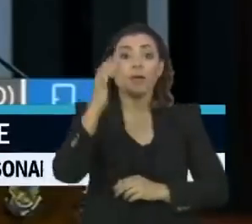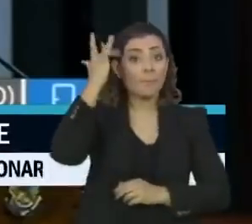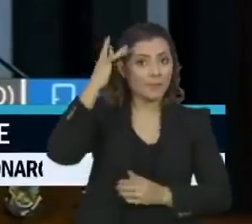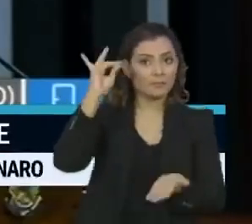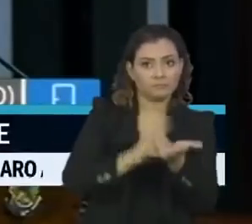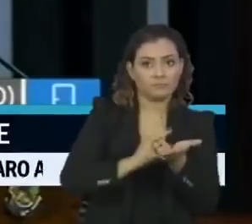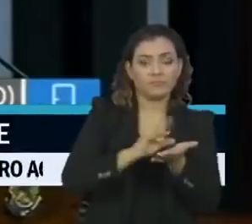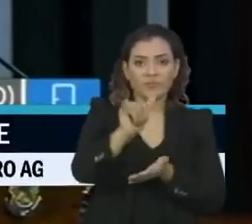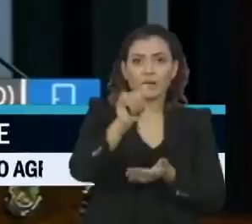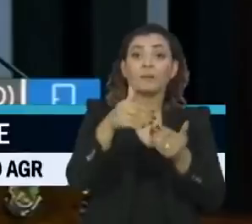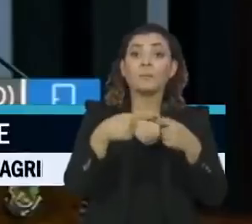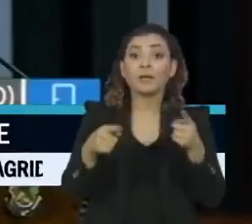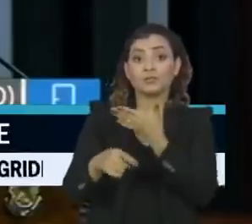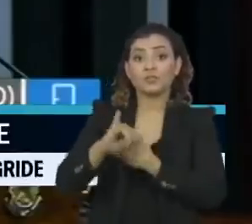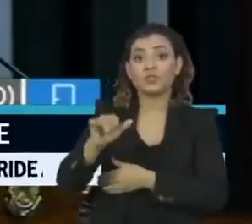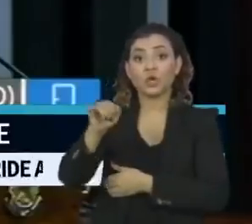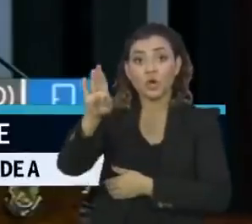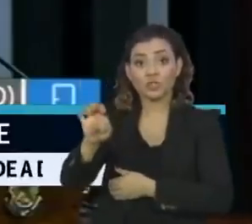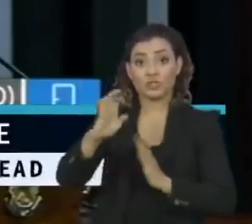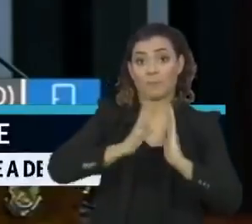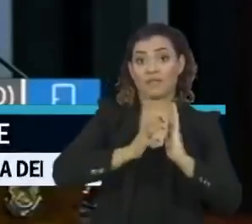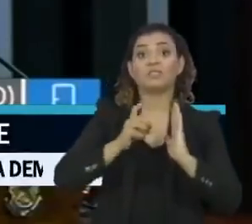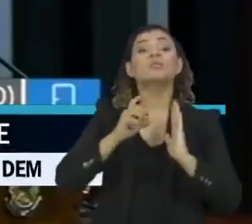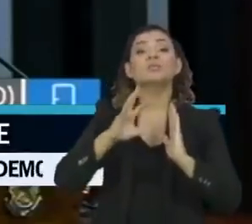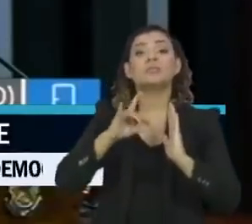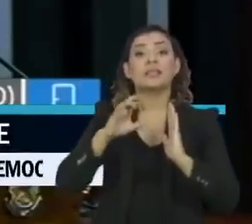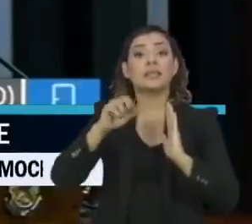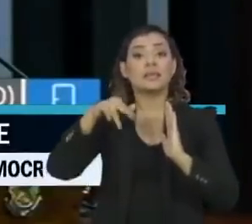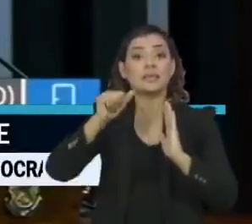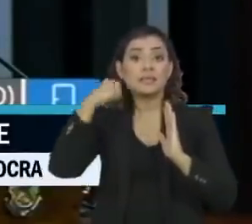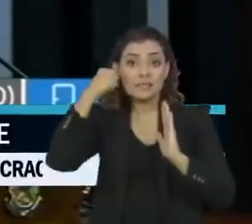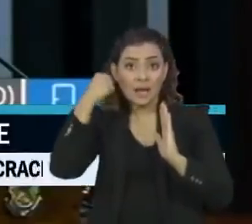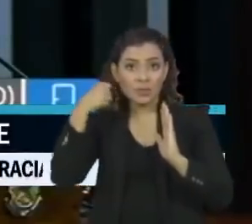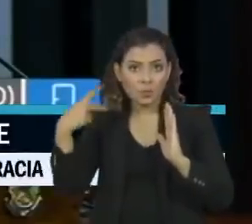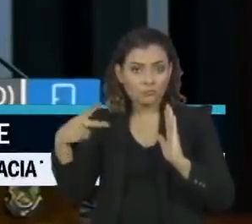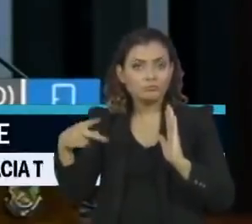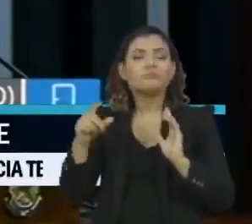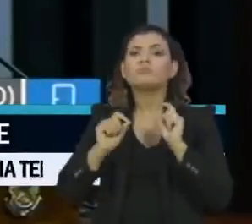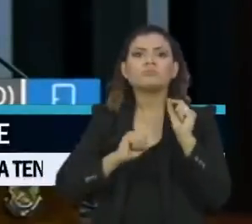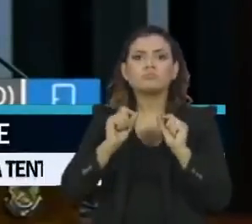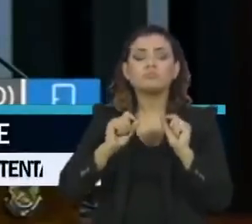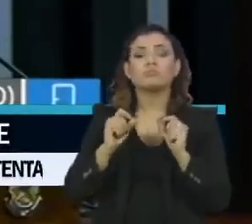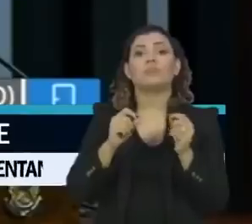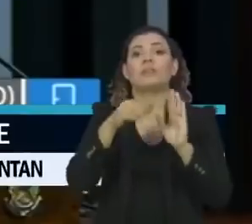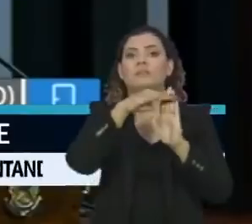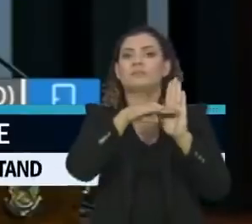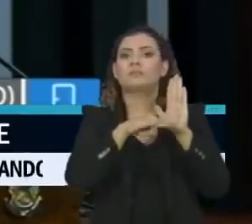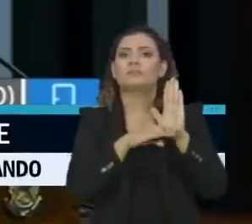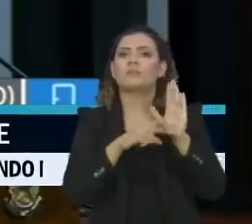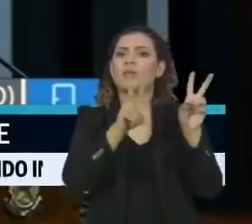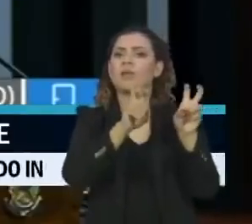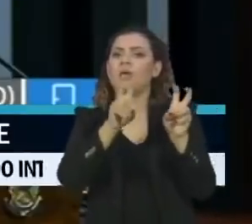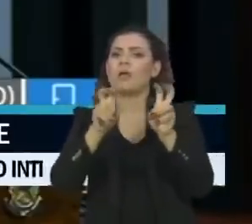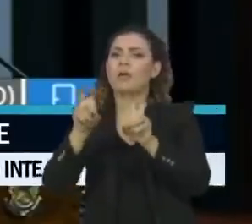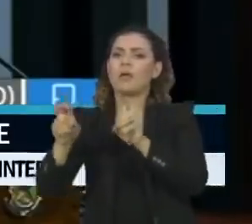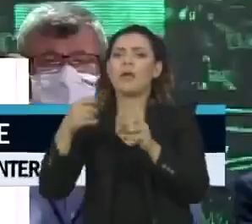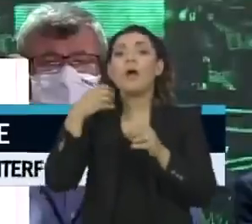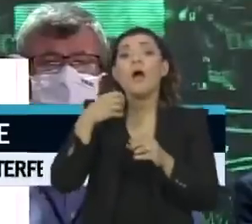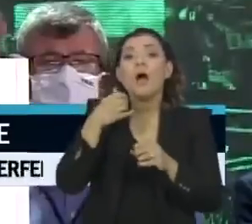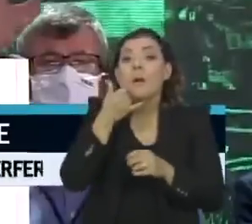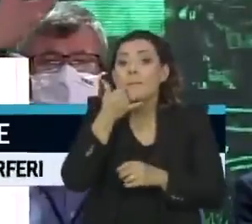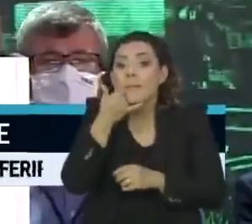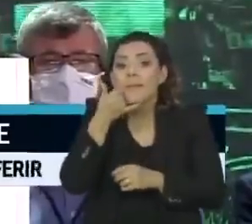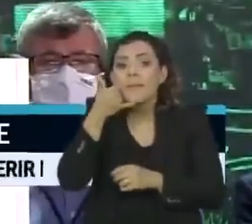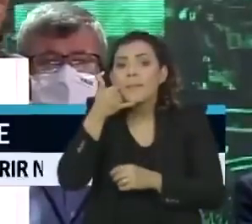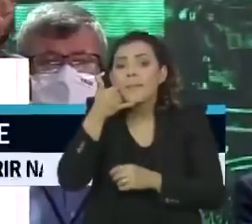Ontem, o senador Jorge Cajuru, do Cidadania de Goiás, colocou mais lenha na fogueira ao divulgar trechos de uma conversa que teve por telefone